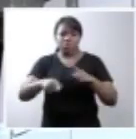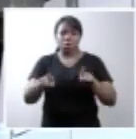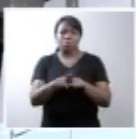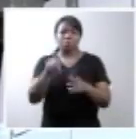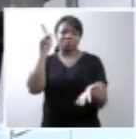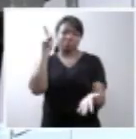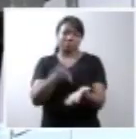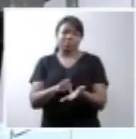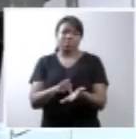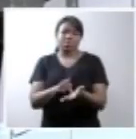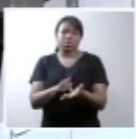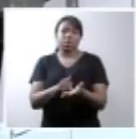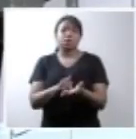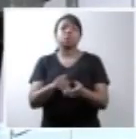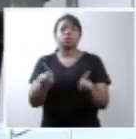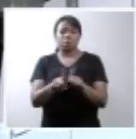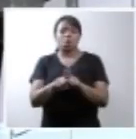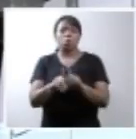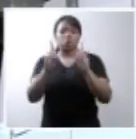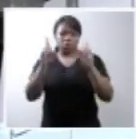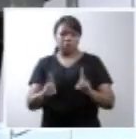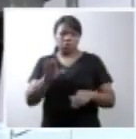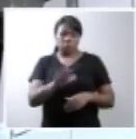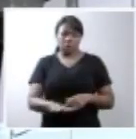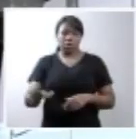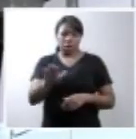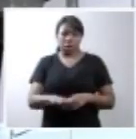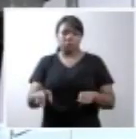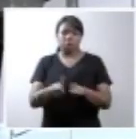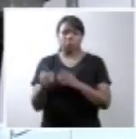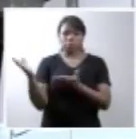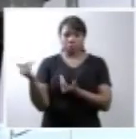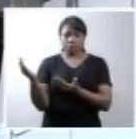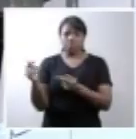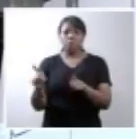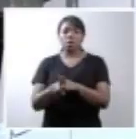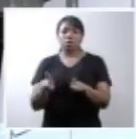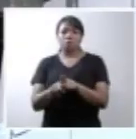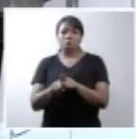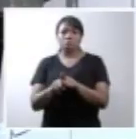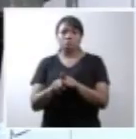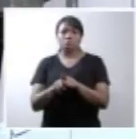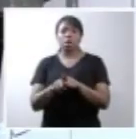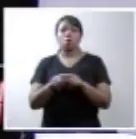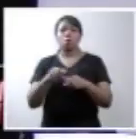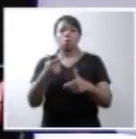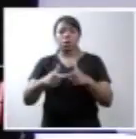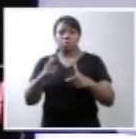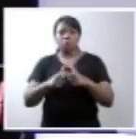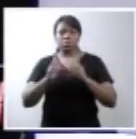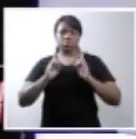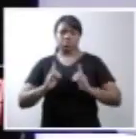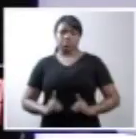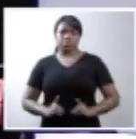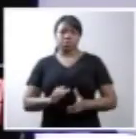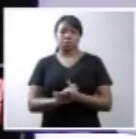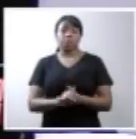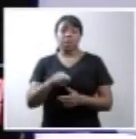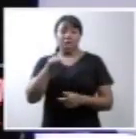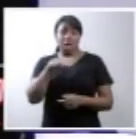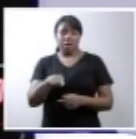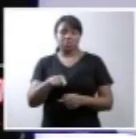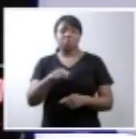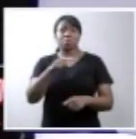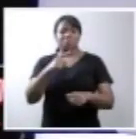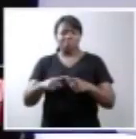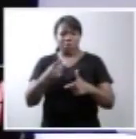real e efetiva de direitos de crianças, adolescentes e jovens em função de suas deficiências. É com esse tipo de violação